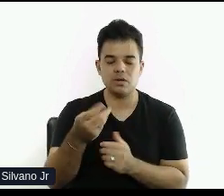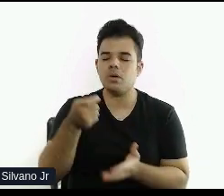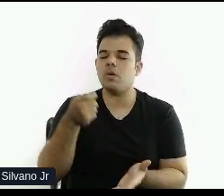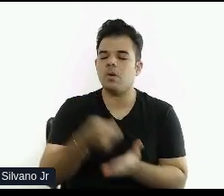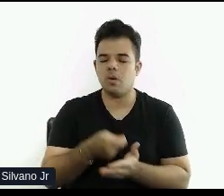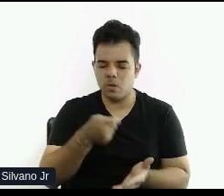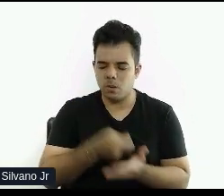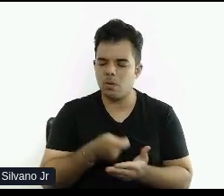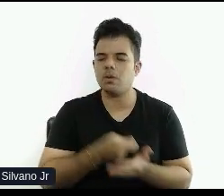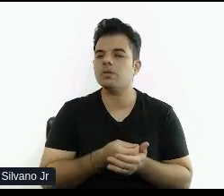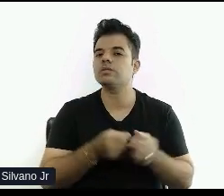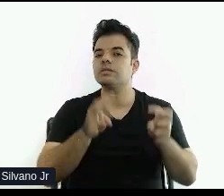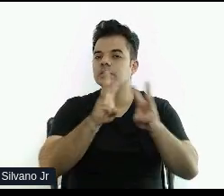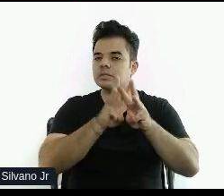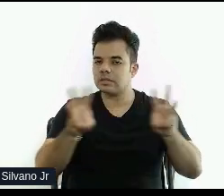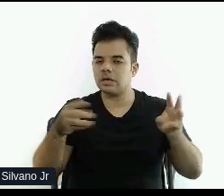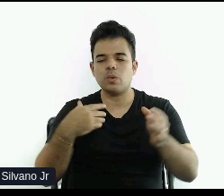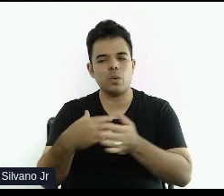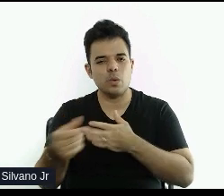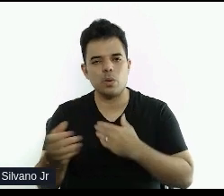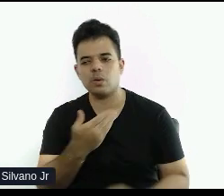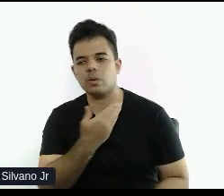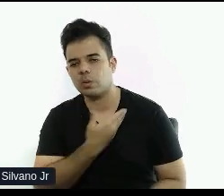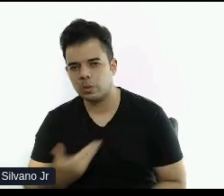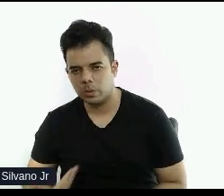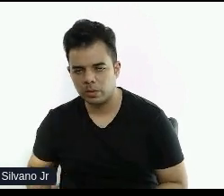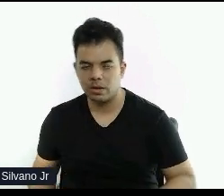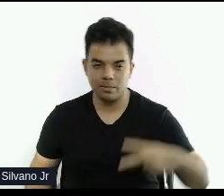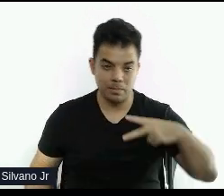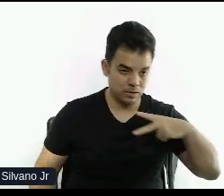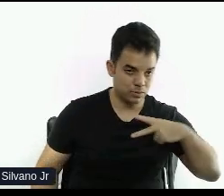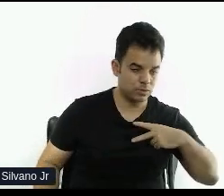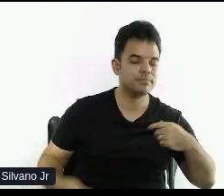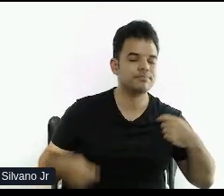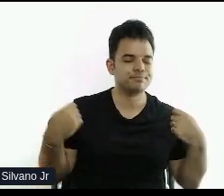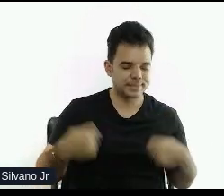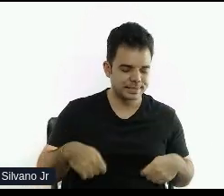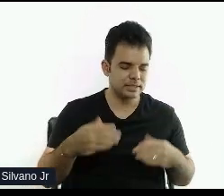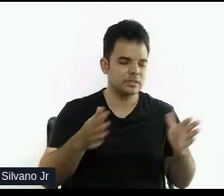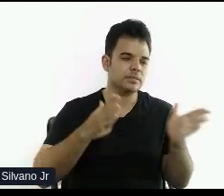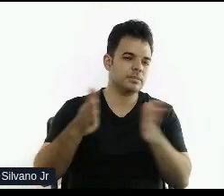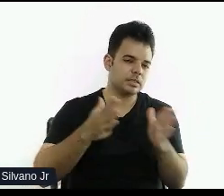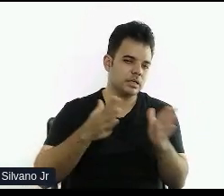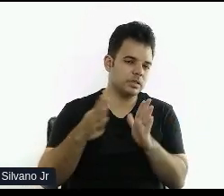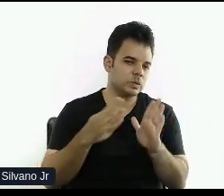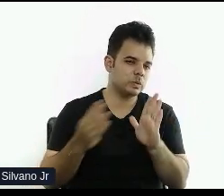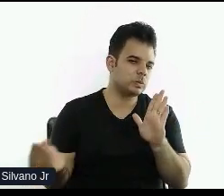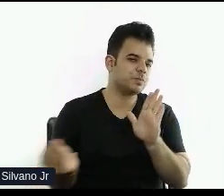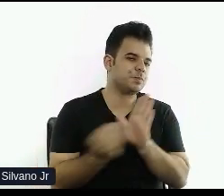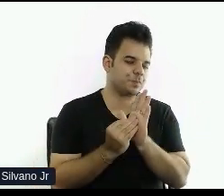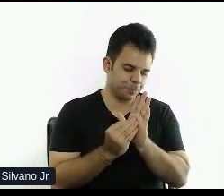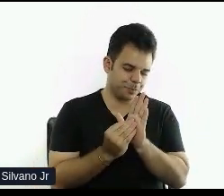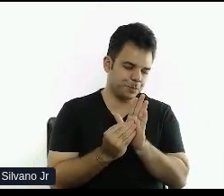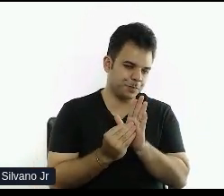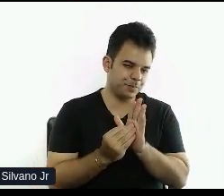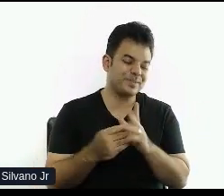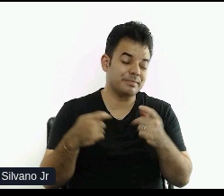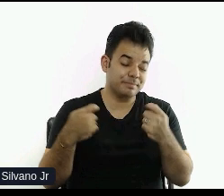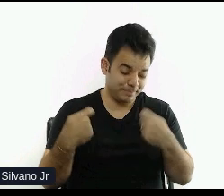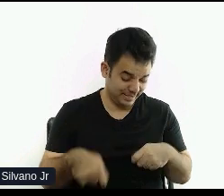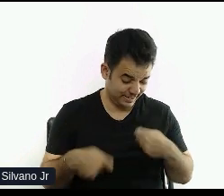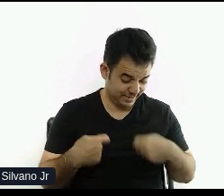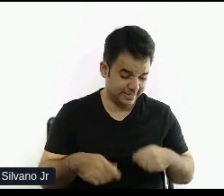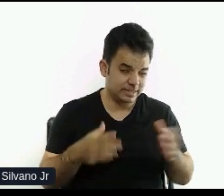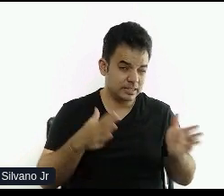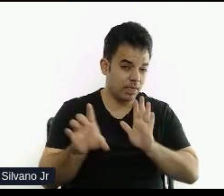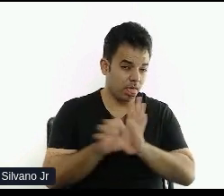sites, sejam governamentais, sejam privados, estarem acessíveis para pessoas com deficiência, independente de suas condições. precisam estar acessíveis, isso é uma